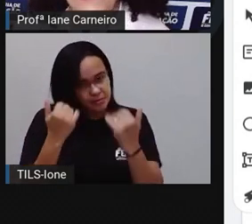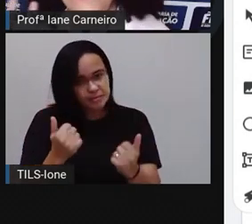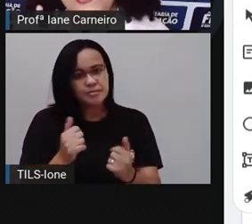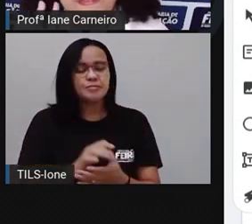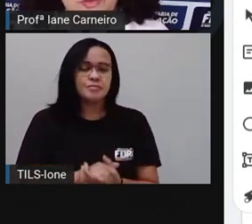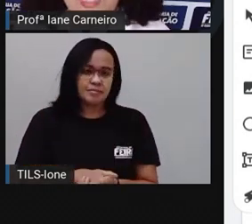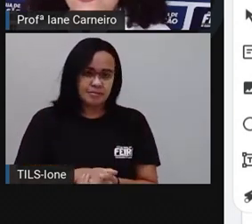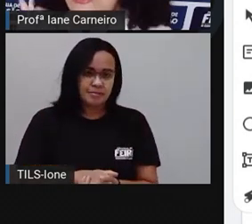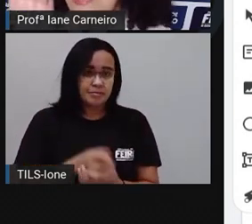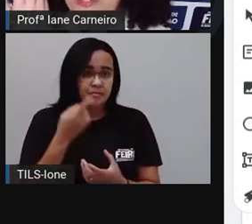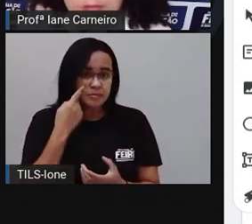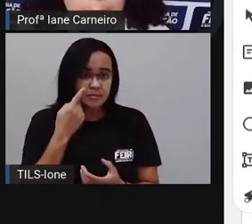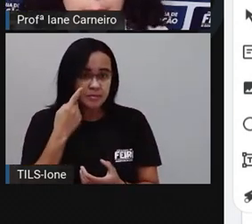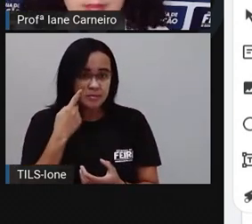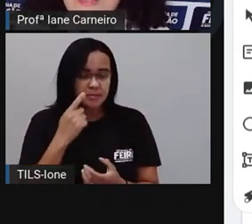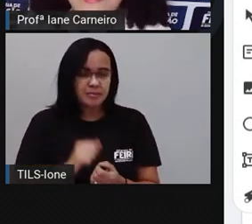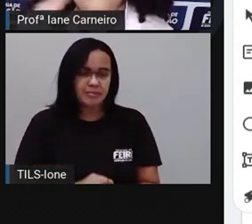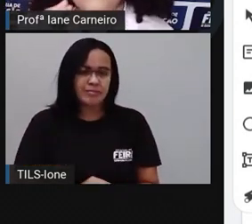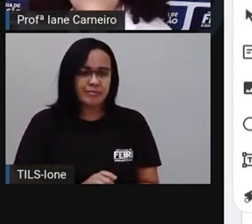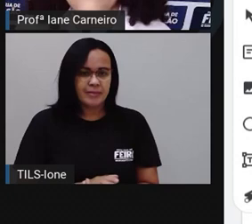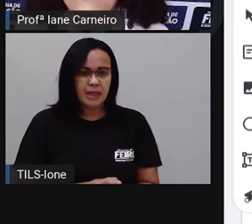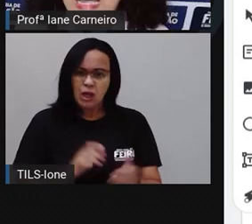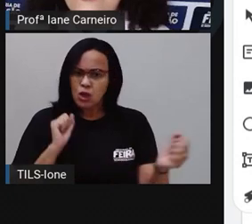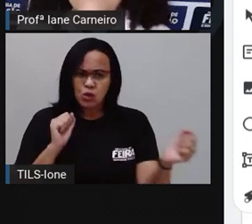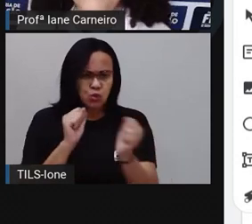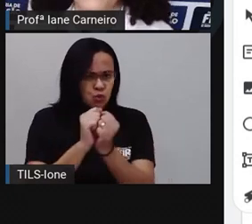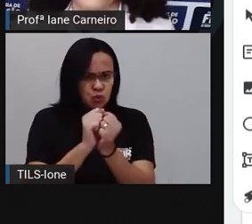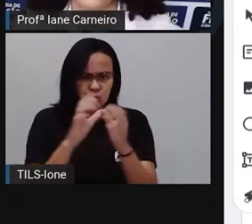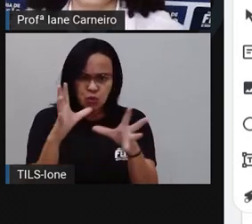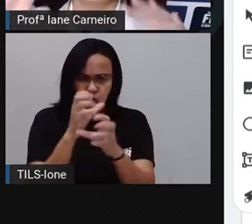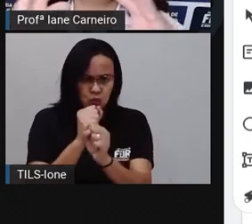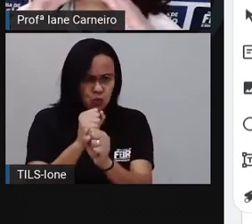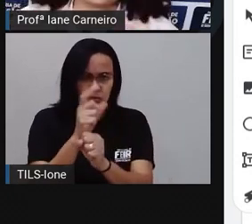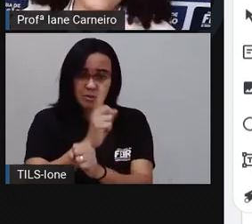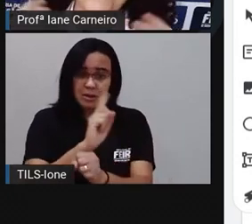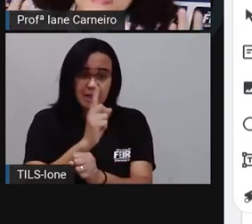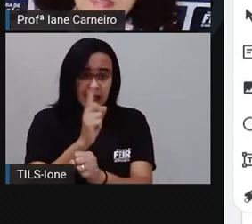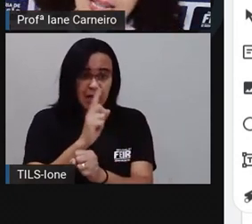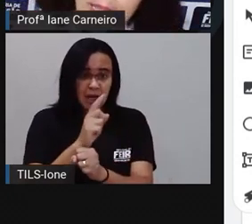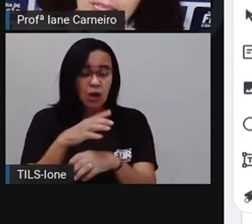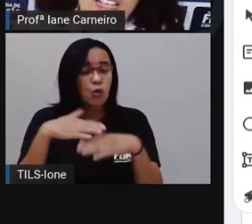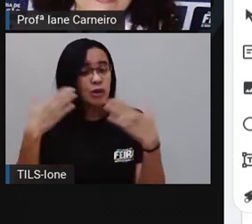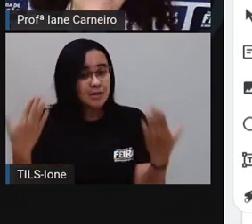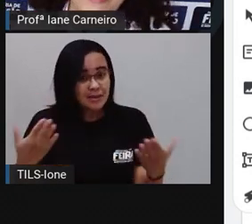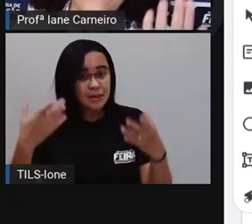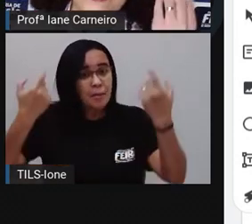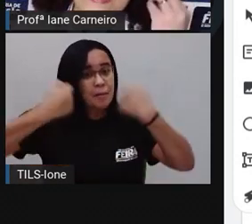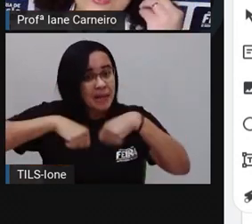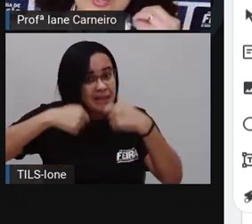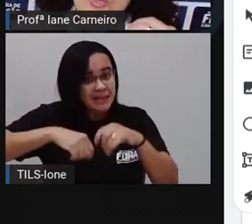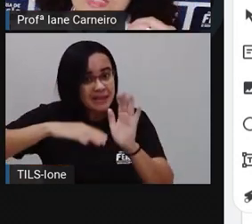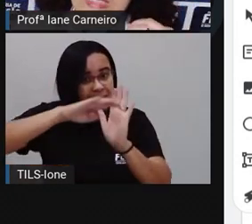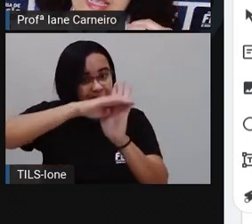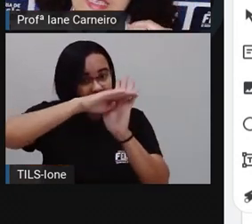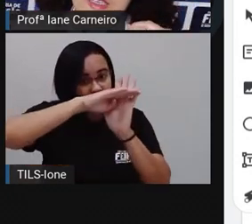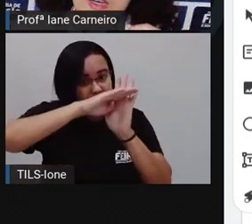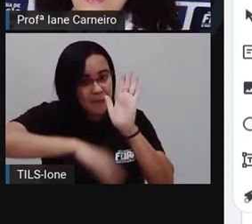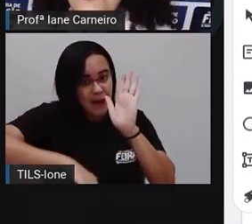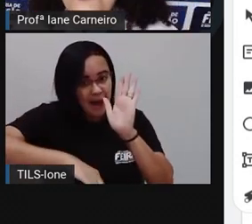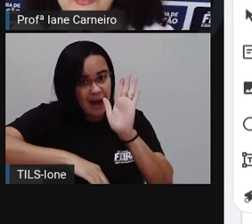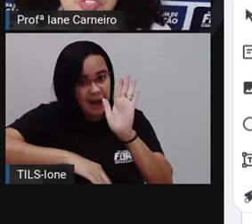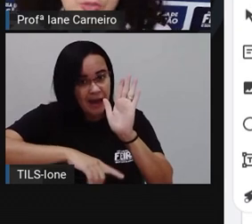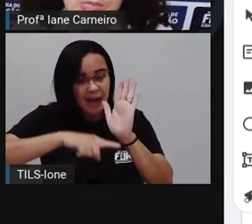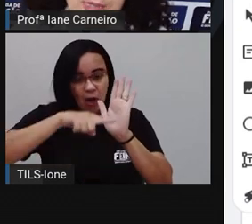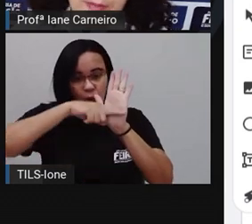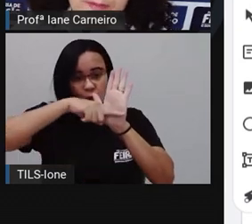Então a gente já viu que a gente não vai juntar. Então se a gente não vai juntar, a gente vai, ó, subtrair. A gente vai tirar 12 daqui, ó,